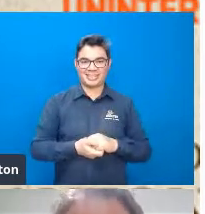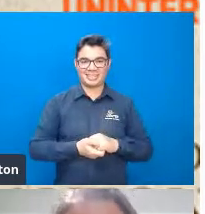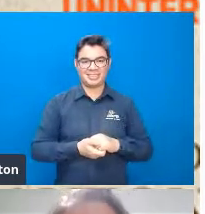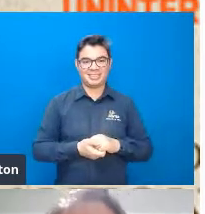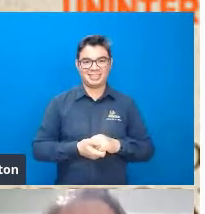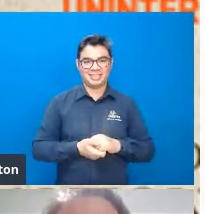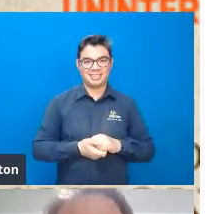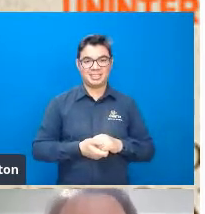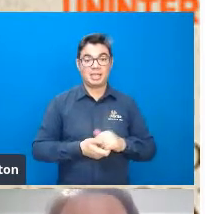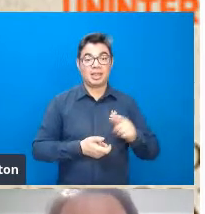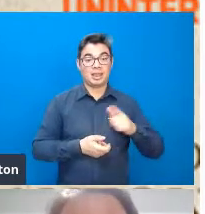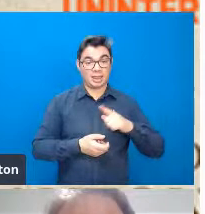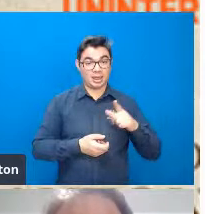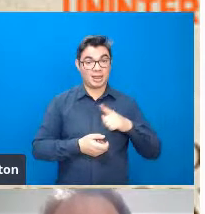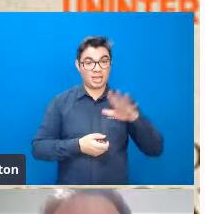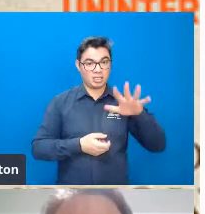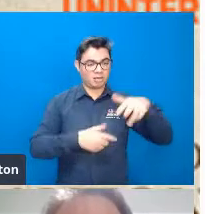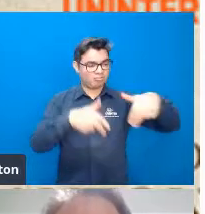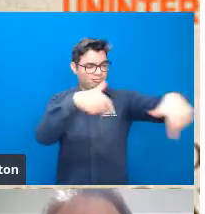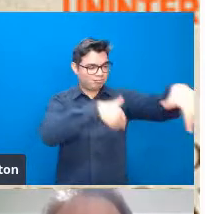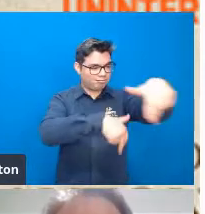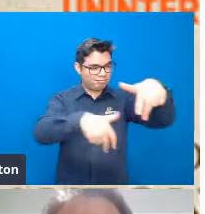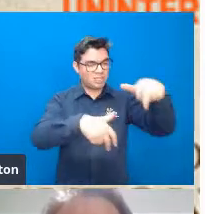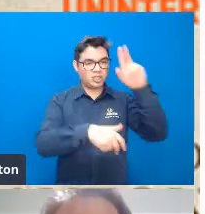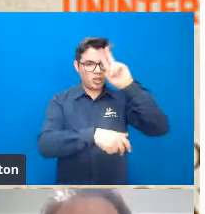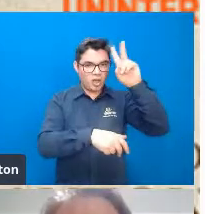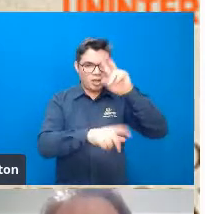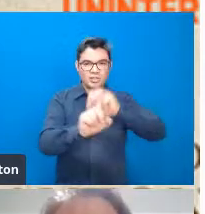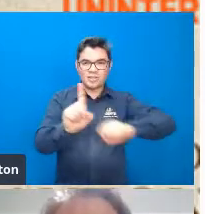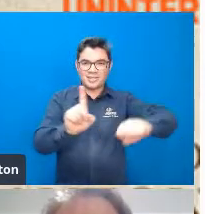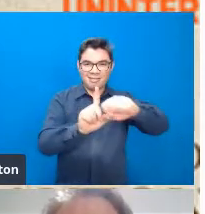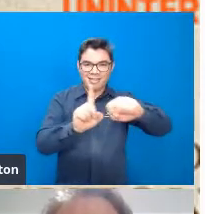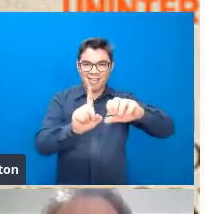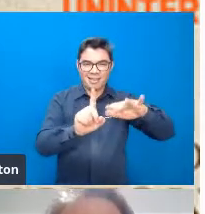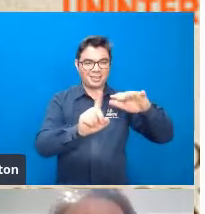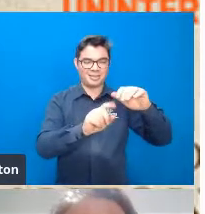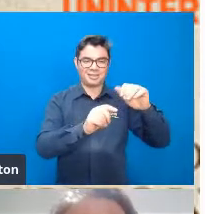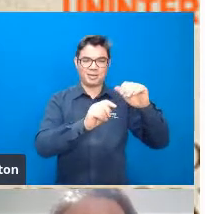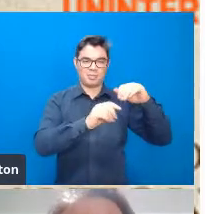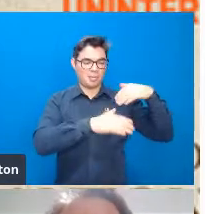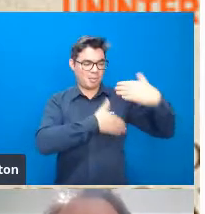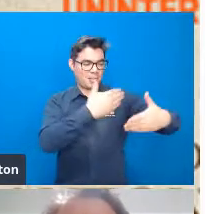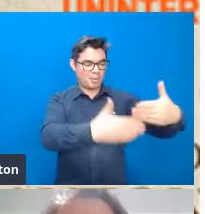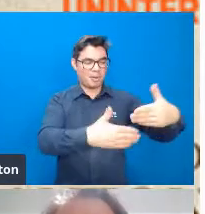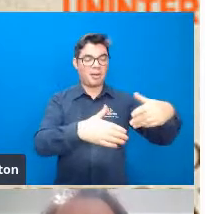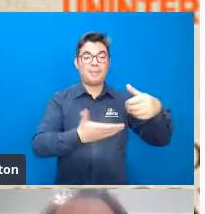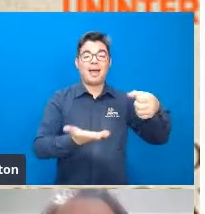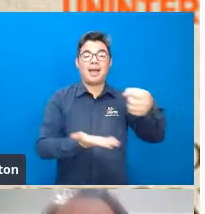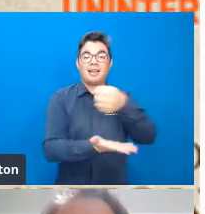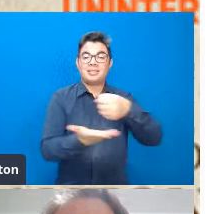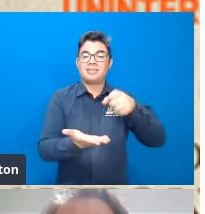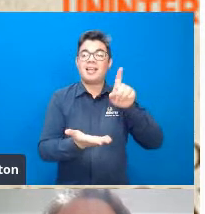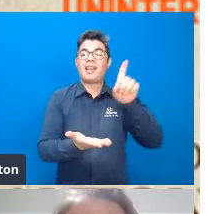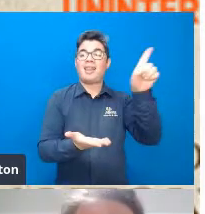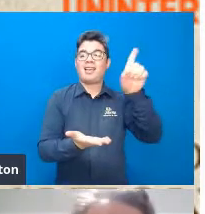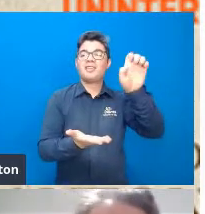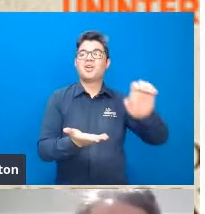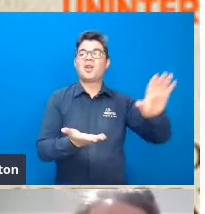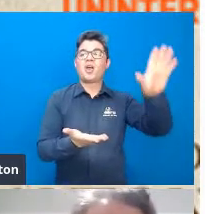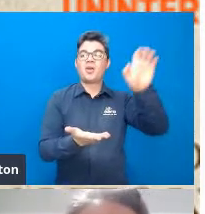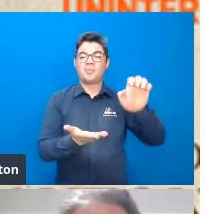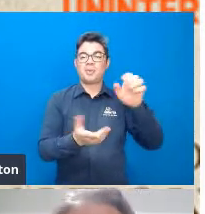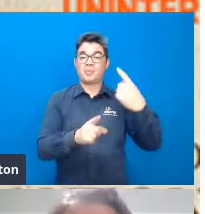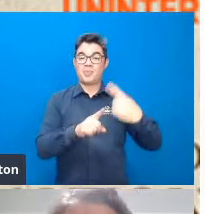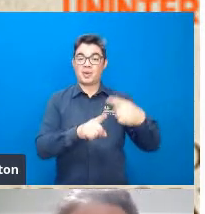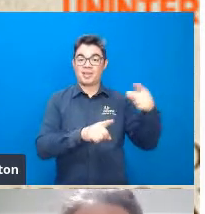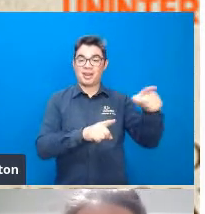grande parte da humanidade, da história humana, na verdade, teve base na Europa, né? Isso porque é o berço